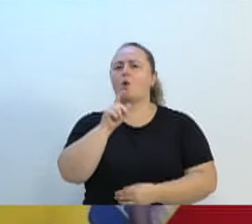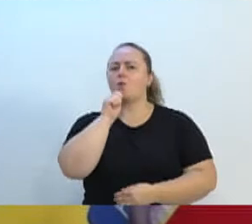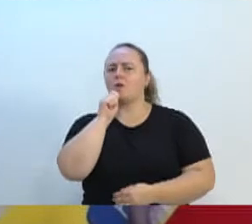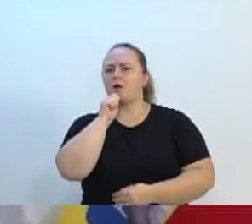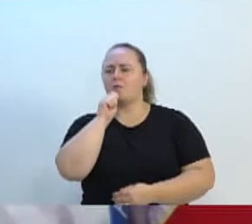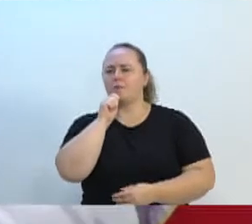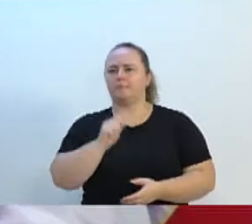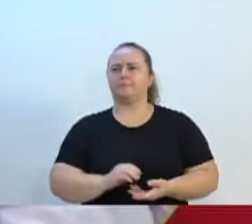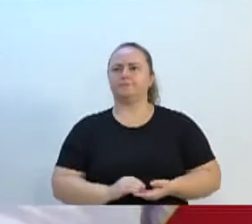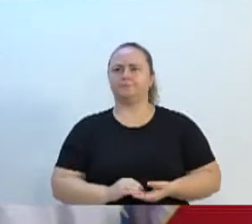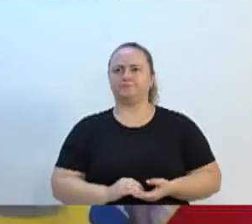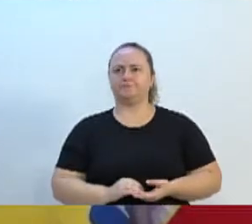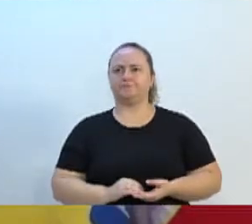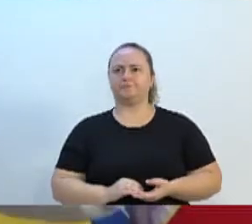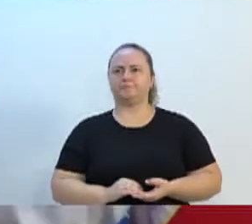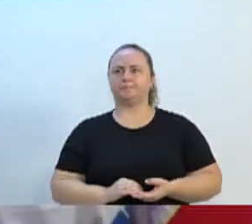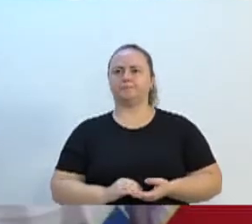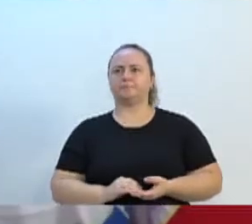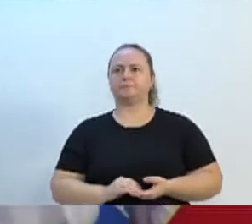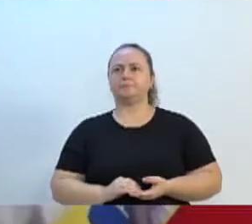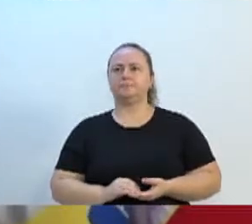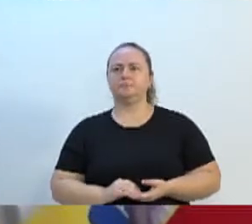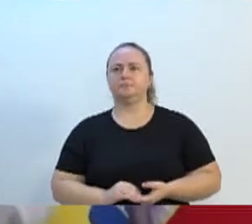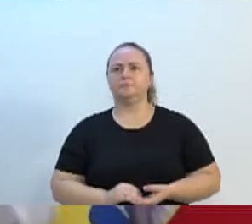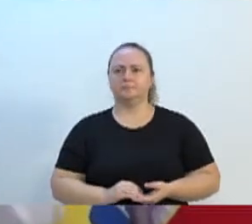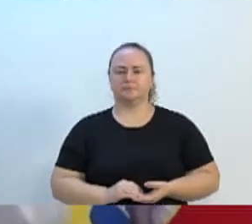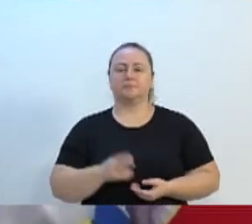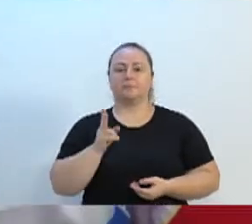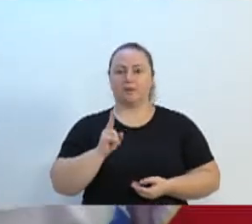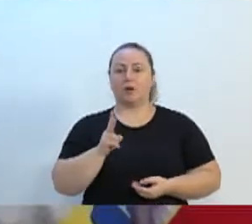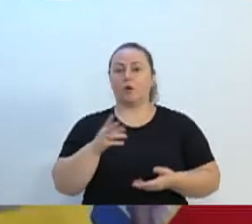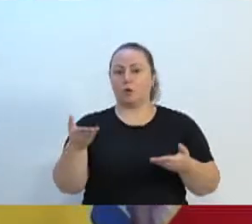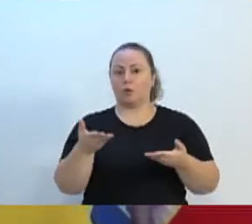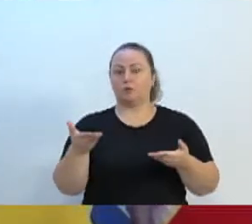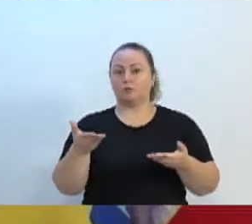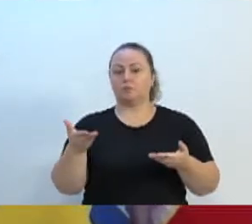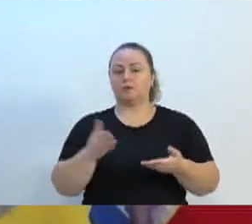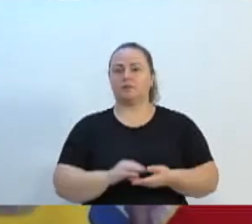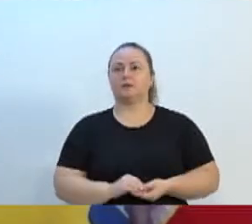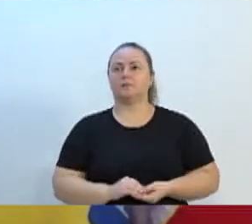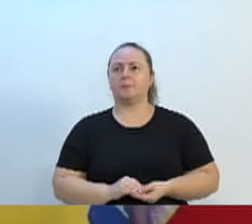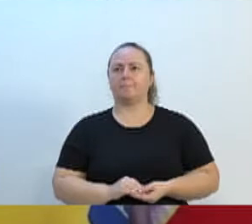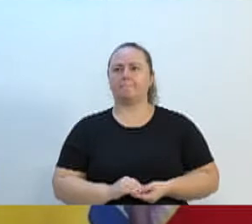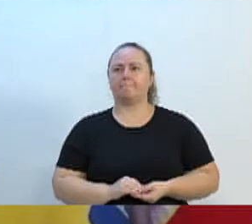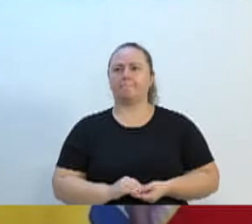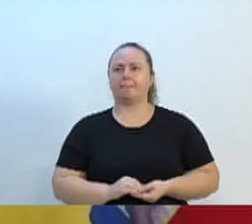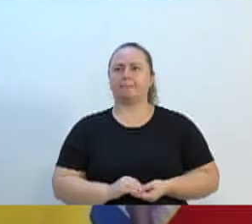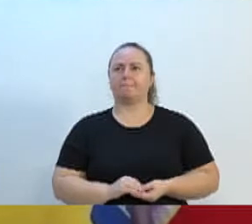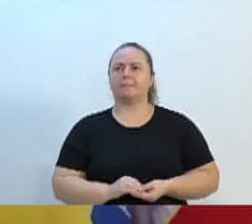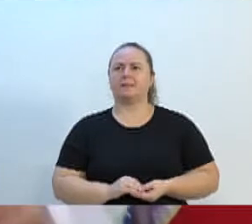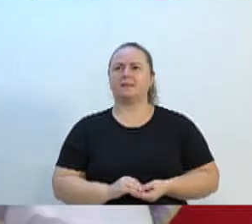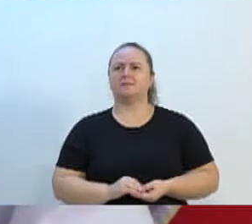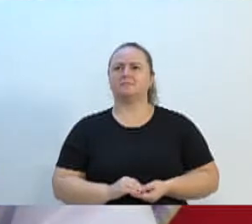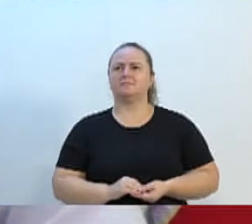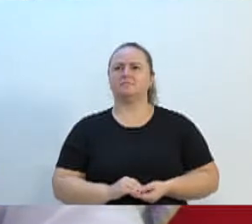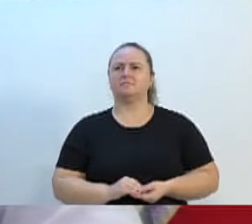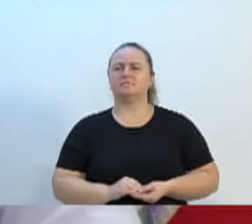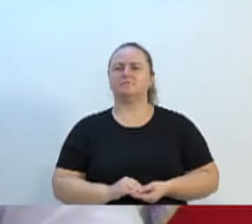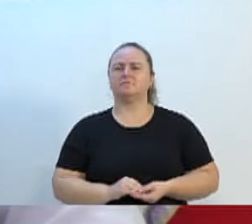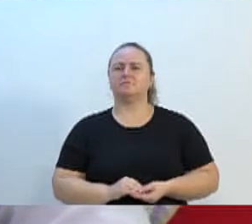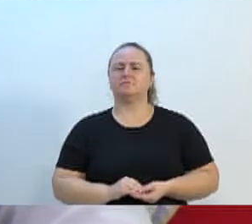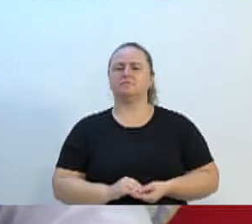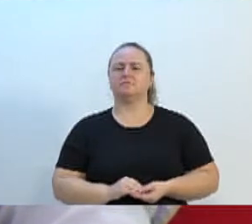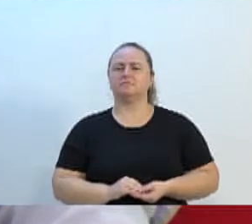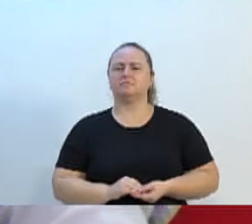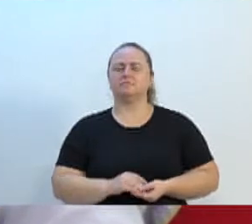em meu pronunciamento. Dando sequência, senhor presidente, eu quero aqui cometer uma grande